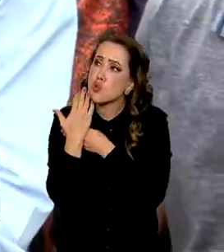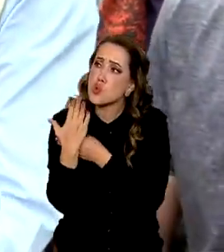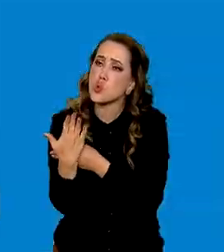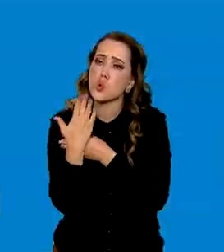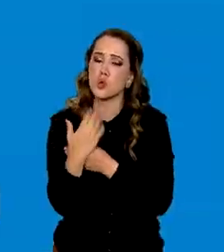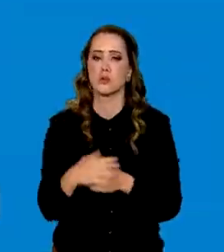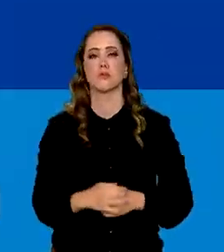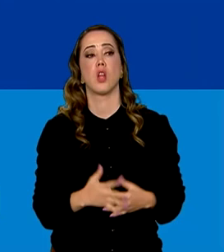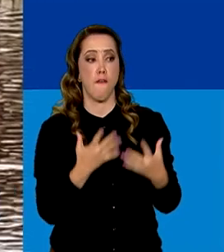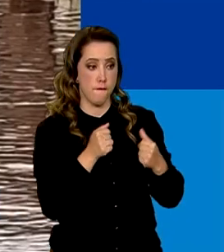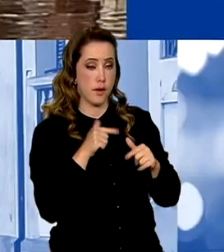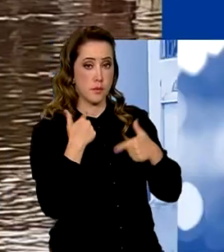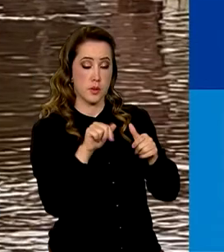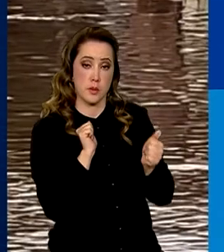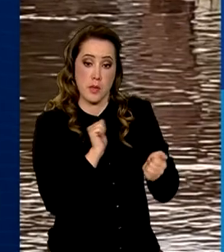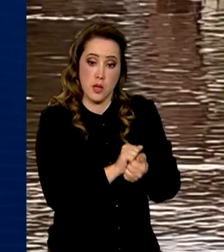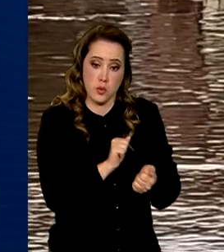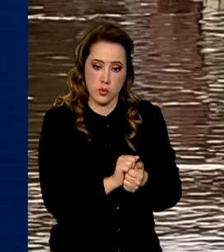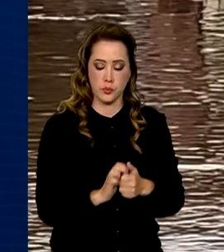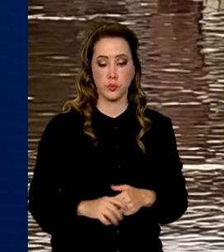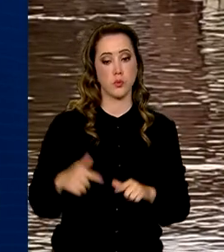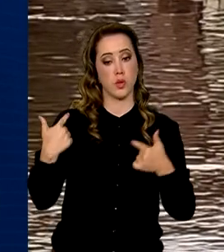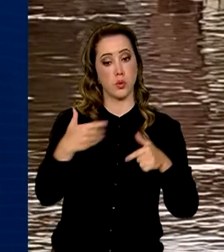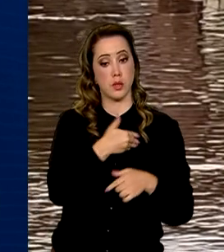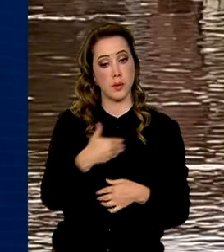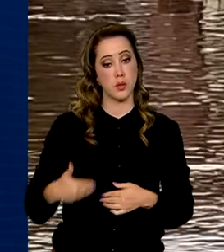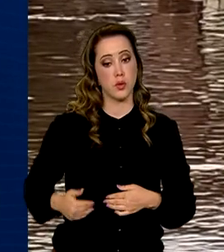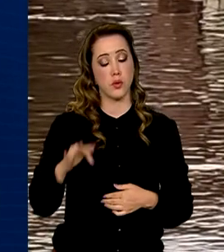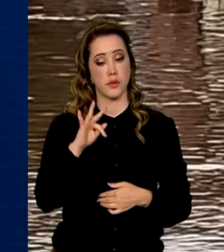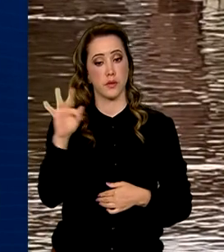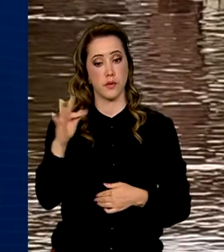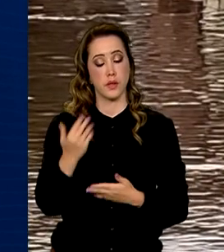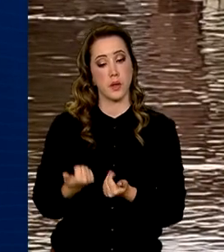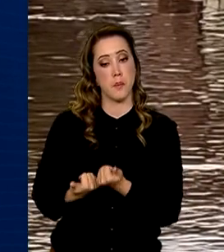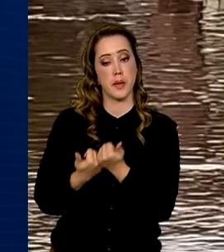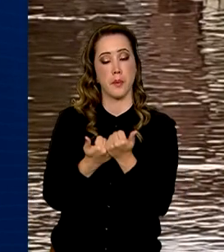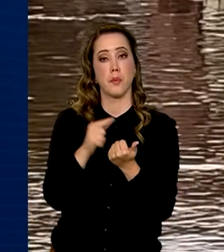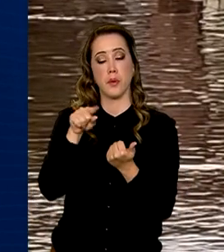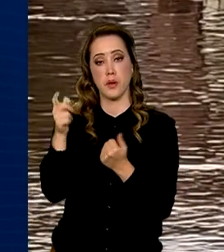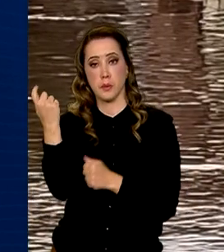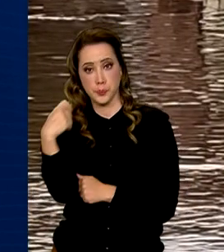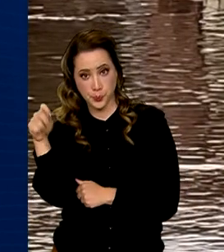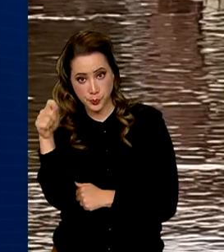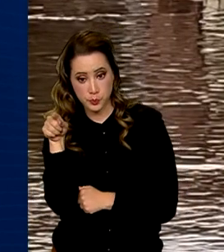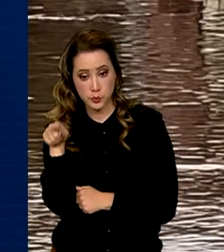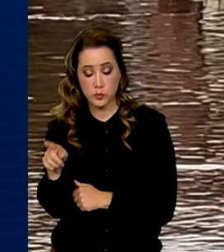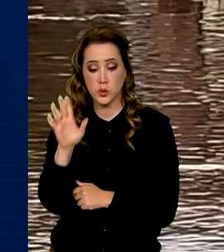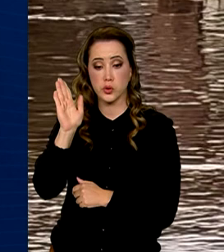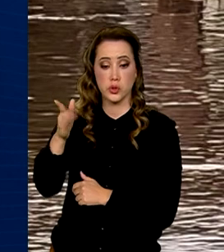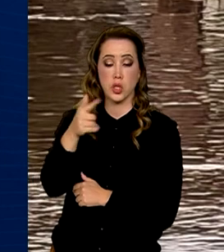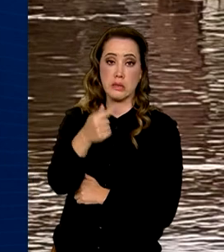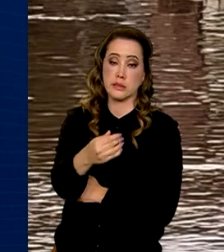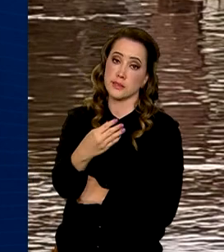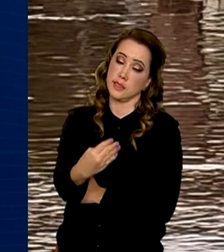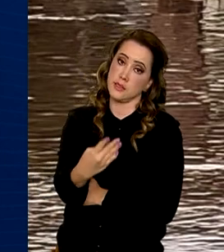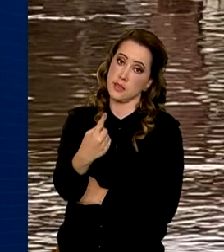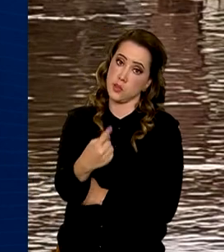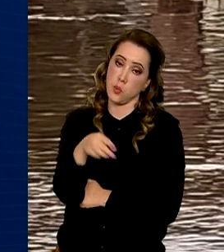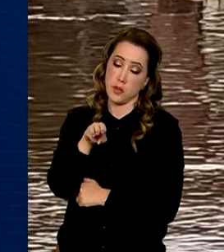As ações do governo federal para atender os municípios atingidos pelo ciclone no Rio Grande do Sul já chegam a